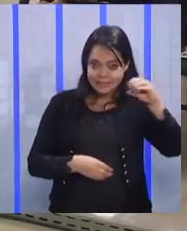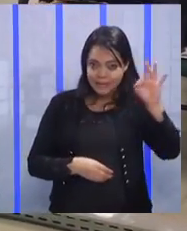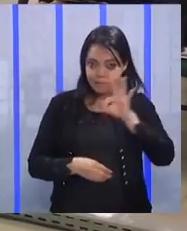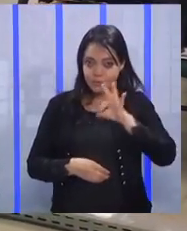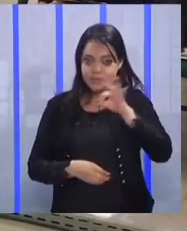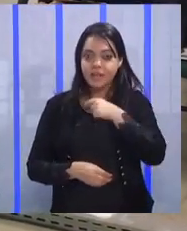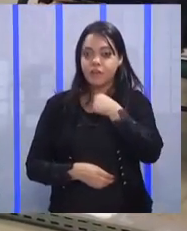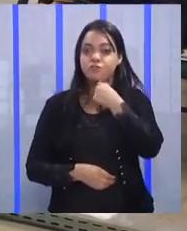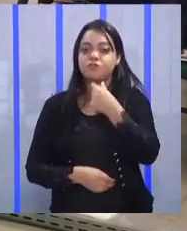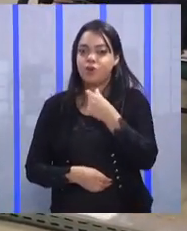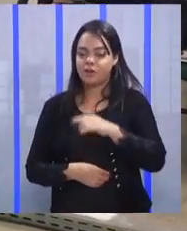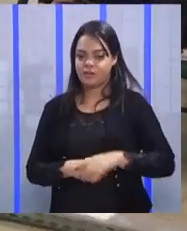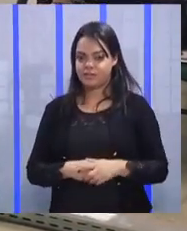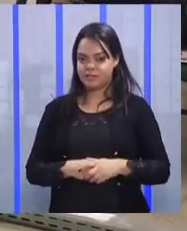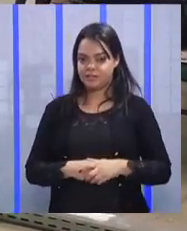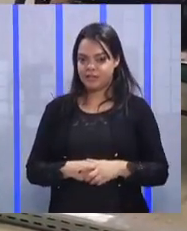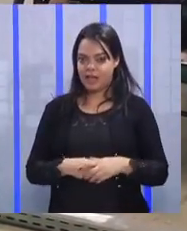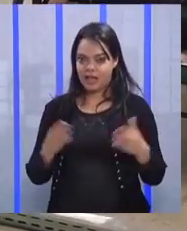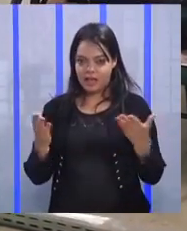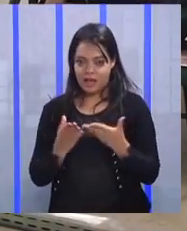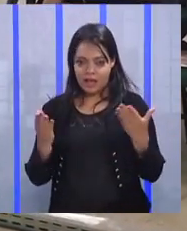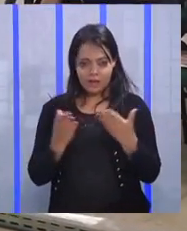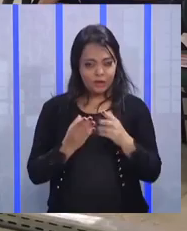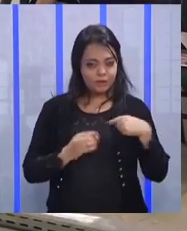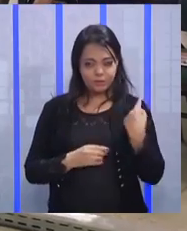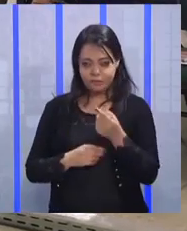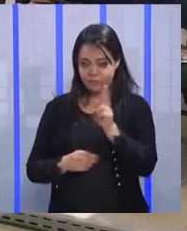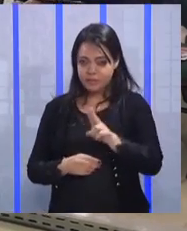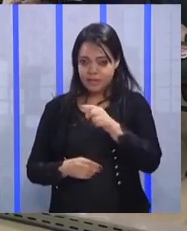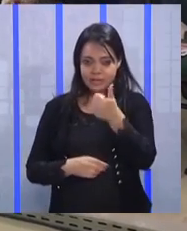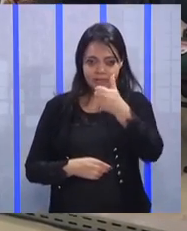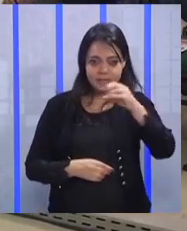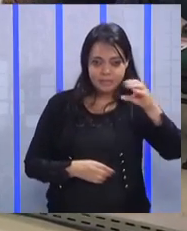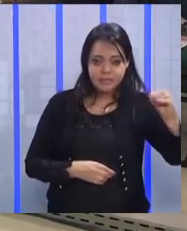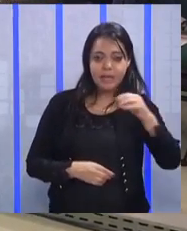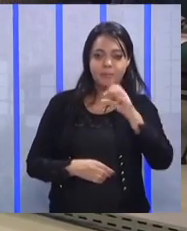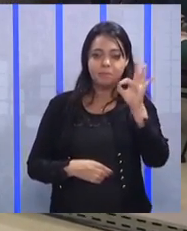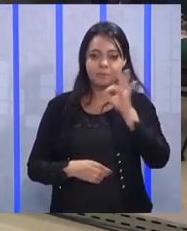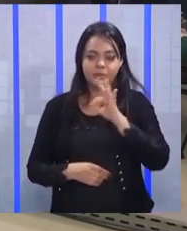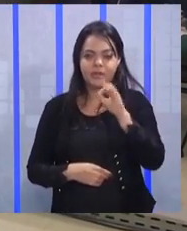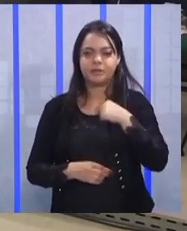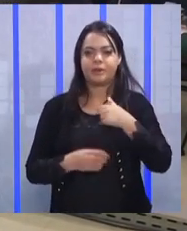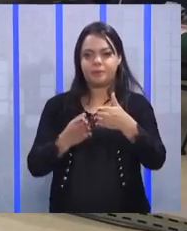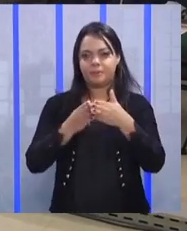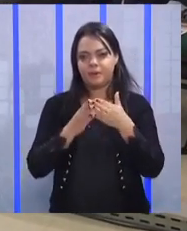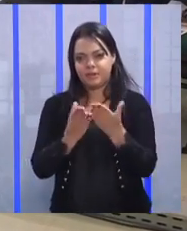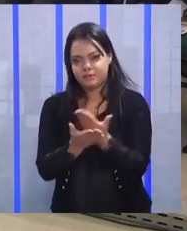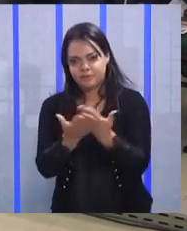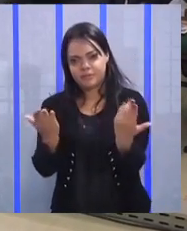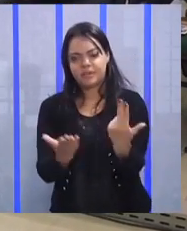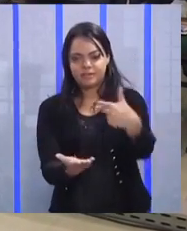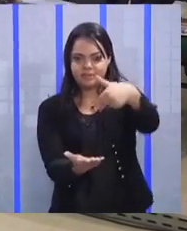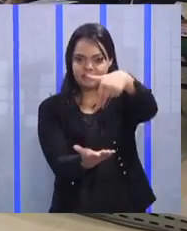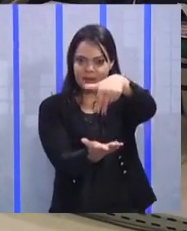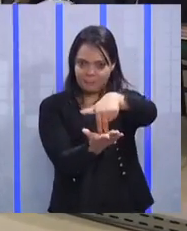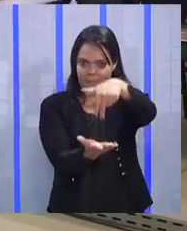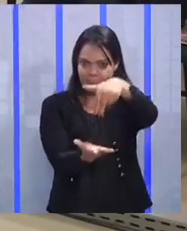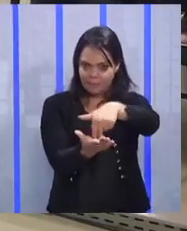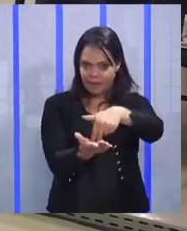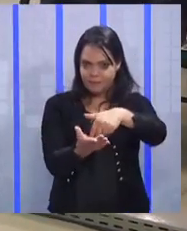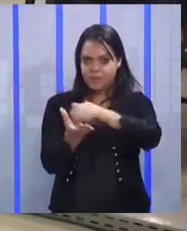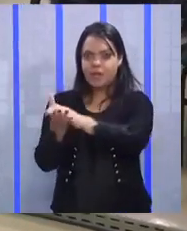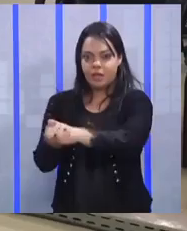pôr 55% agora a mais e vamos usar 100%. Eu queria que vocês se levantassem, por gentileza, e